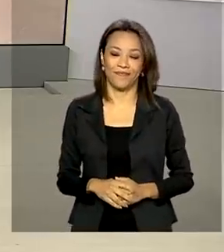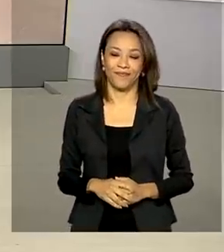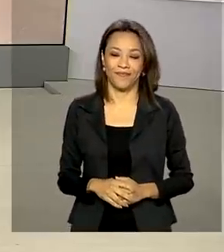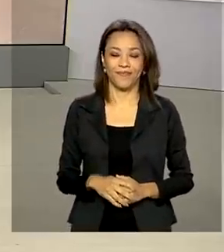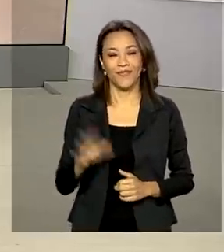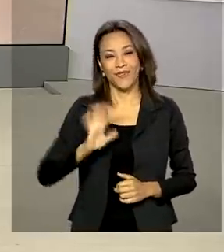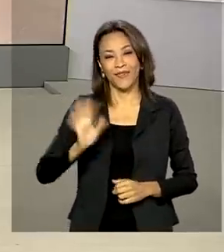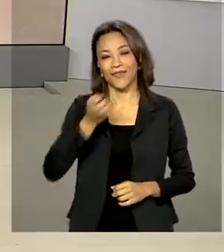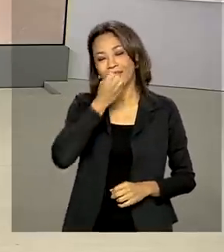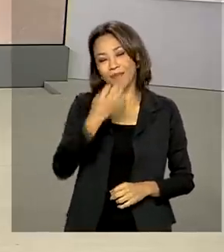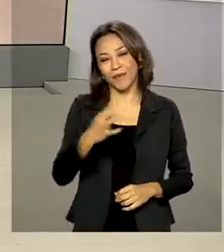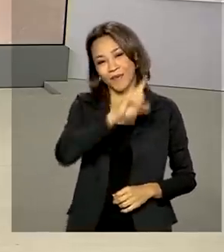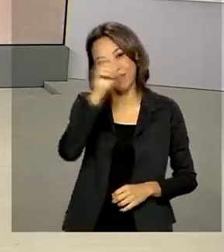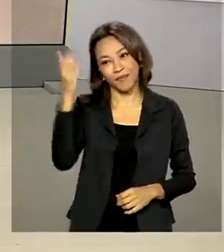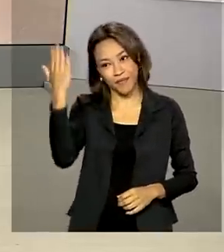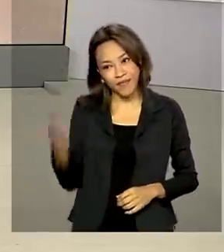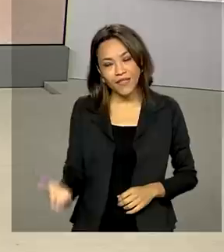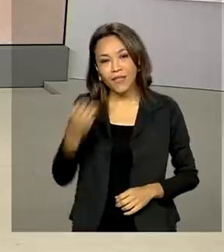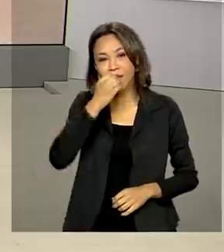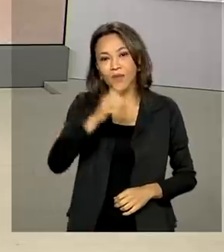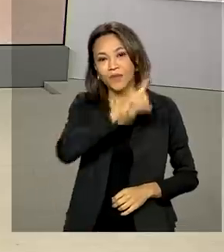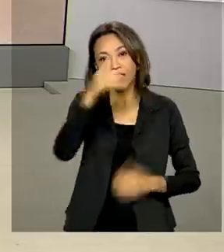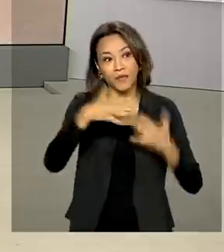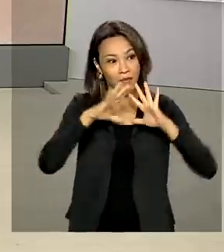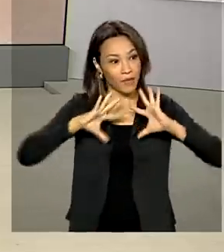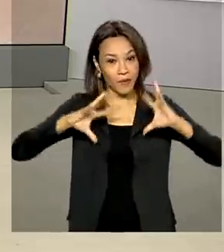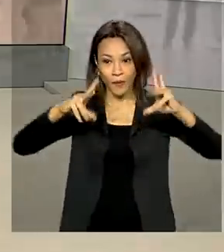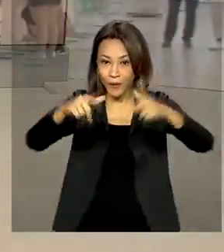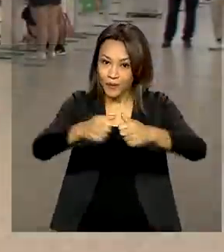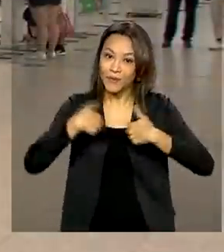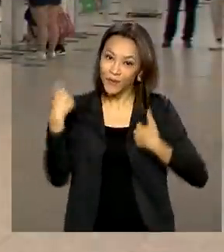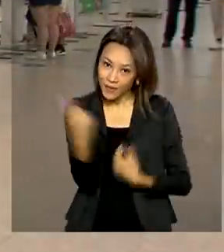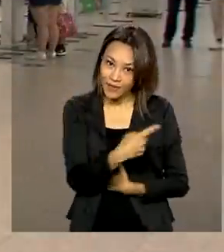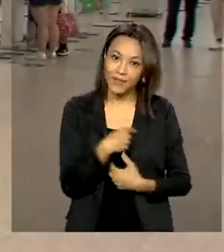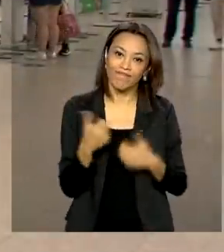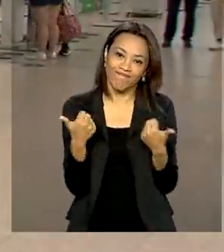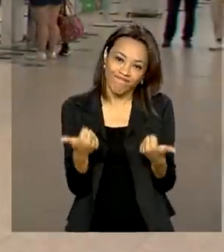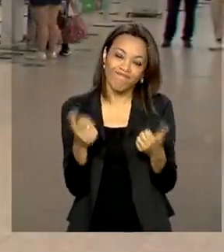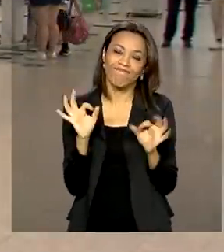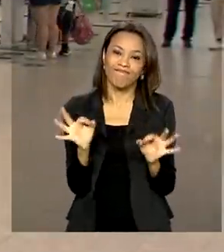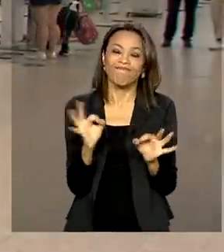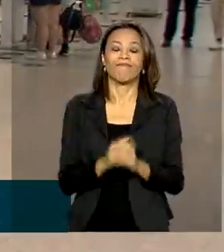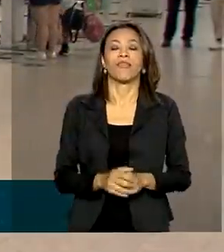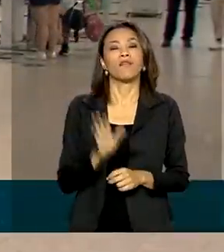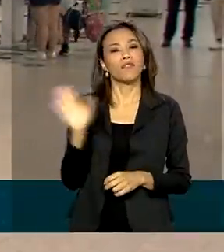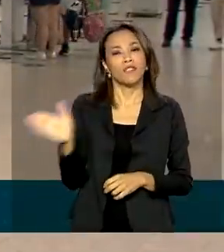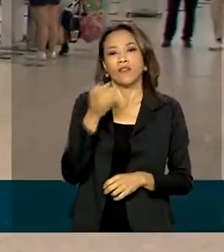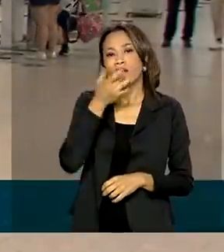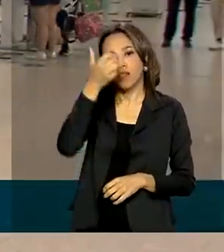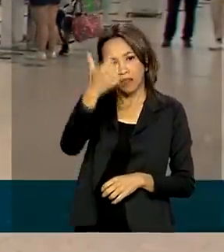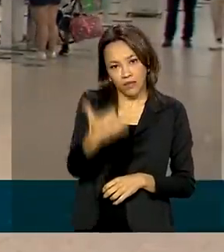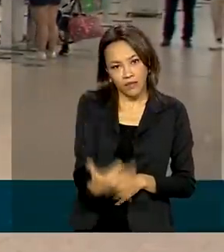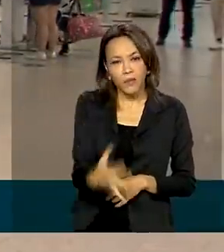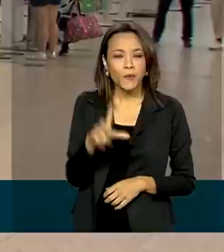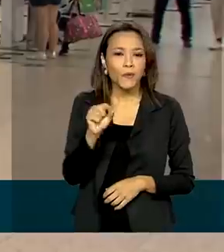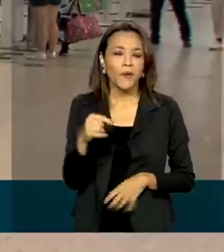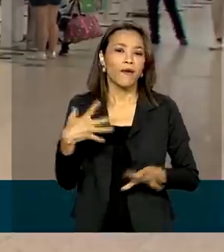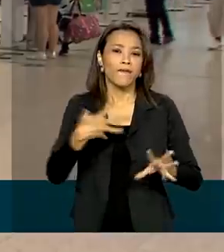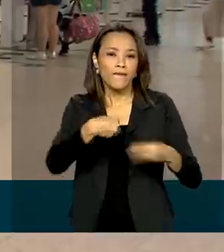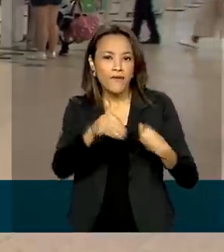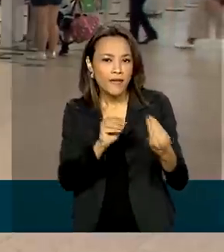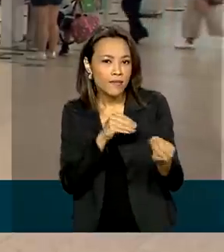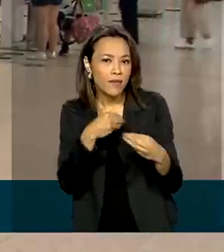Oi, Manu, bom dia para você, bom dia para toda a equipe e um feliz ano novo para todos nós. É isso aí, Manu, como você disse, a flexibilidade